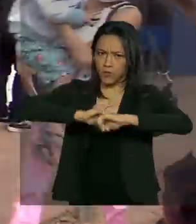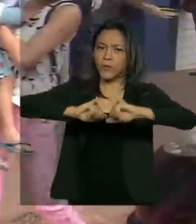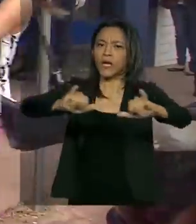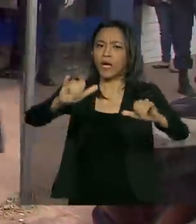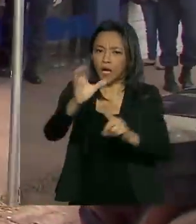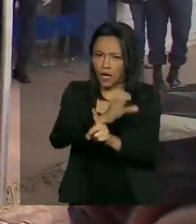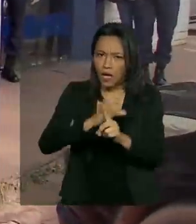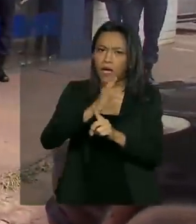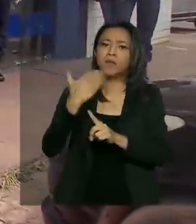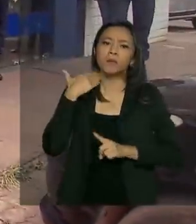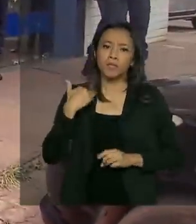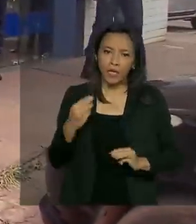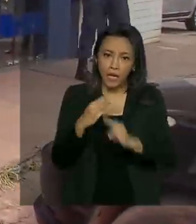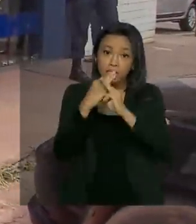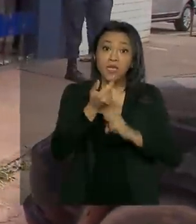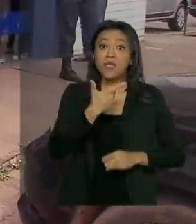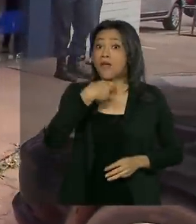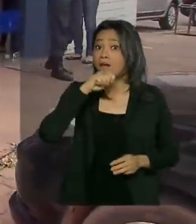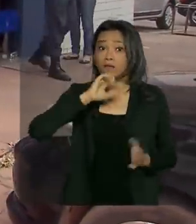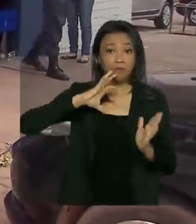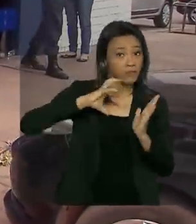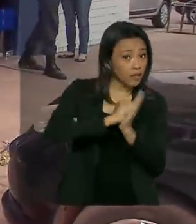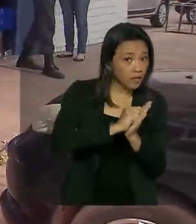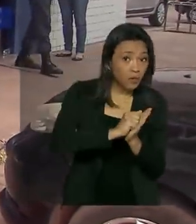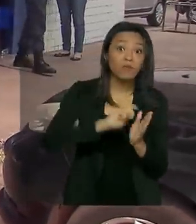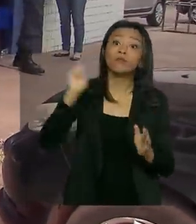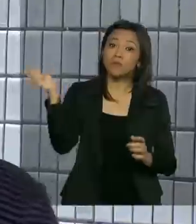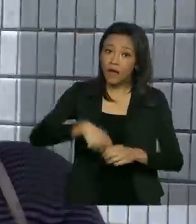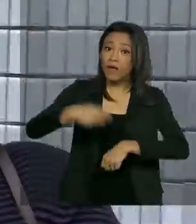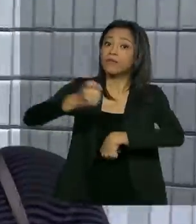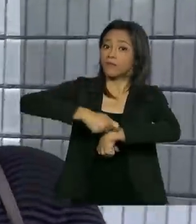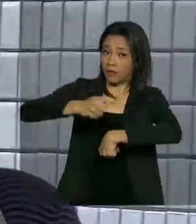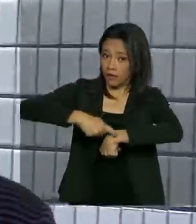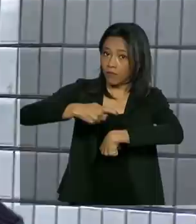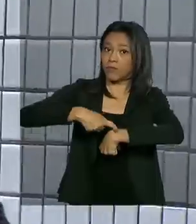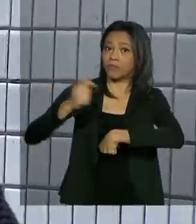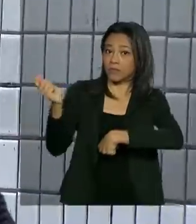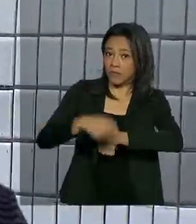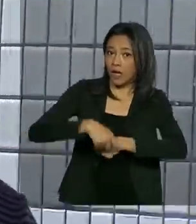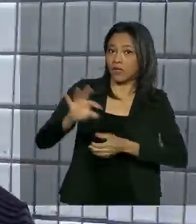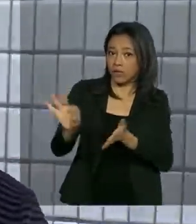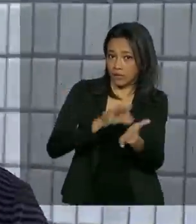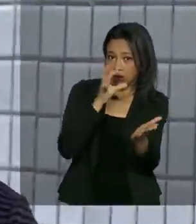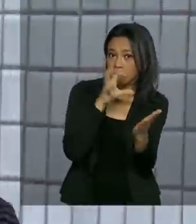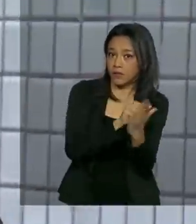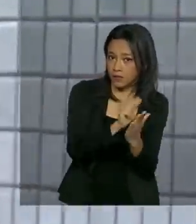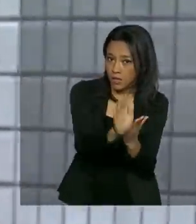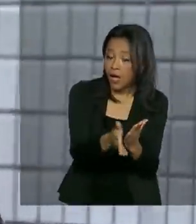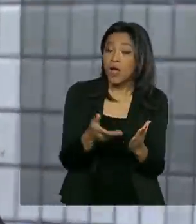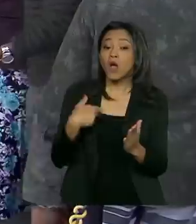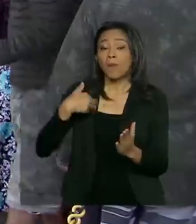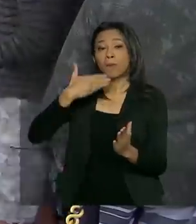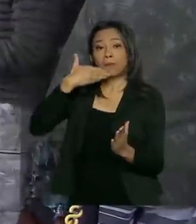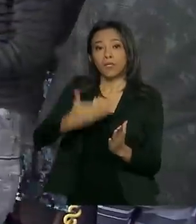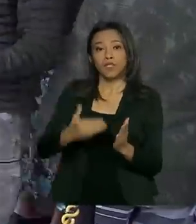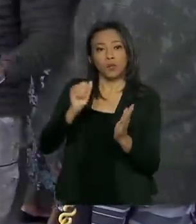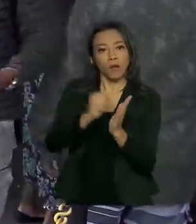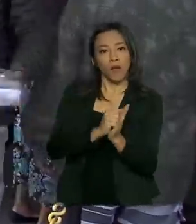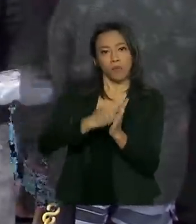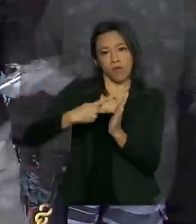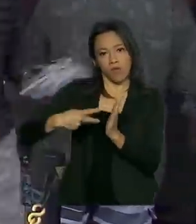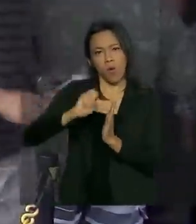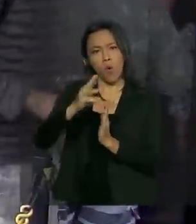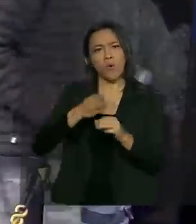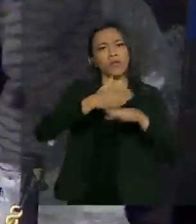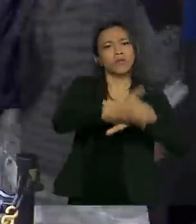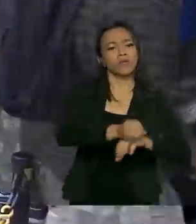não se cadastrou para pedir o auxílio emergencial ainda tem tempo. O prazo para solicitar o auxílio no aplicativo ou pelo site